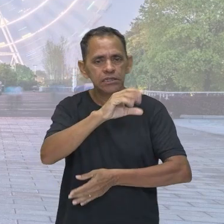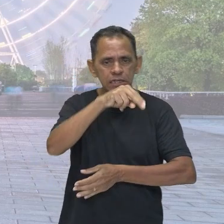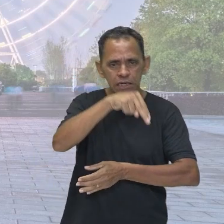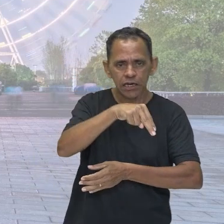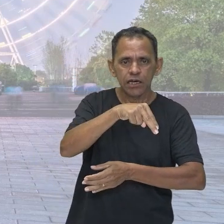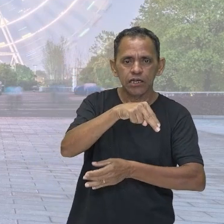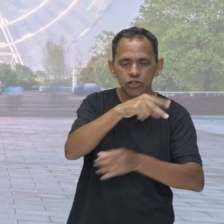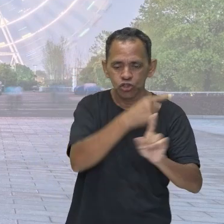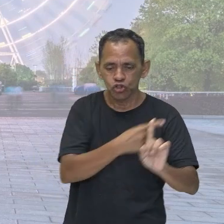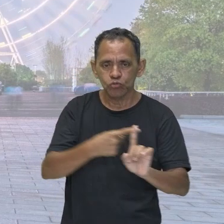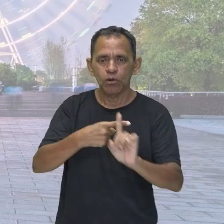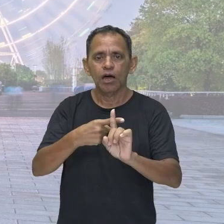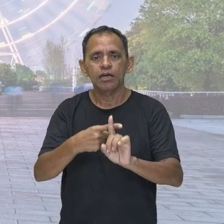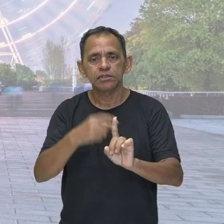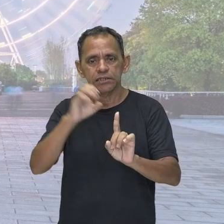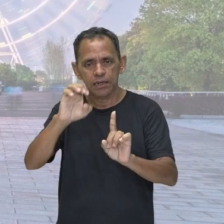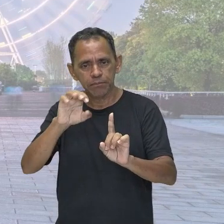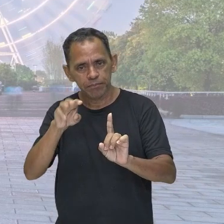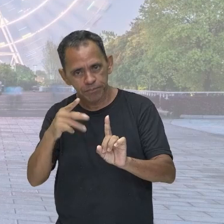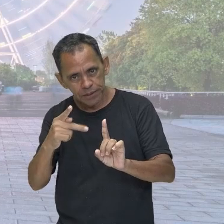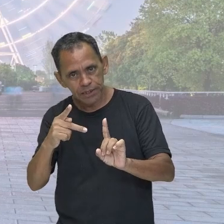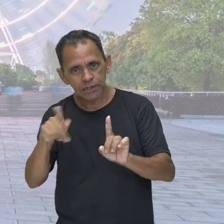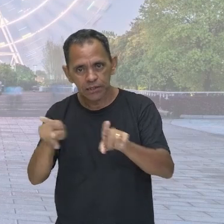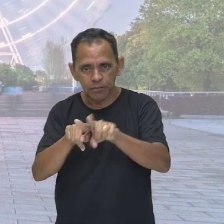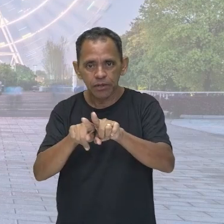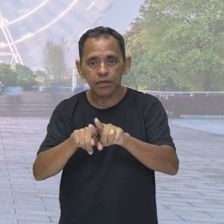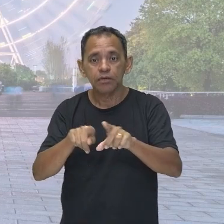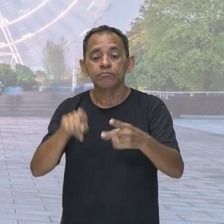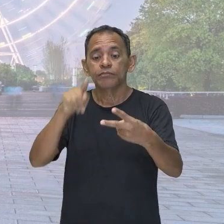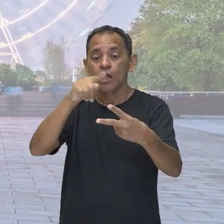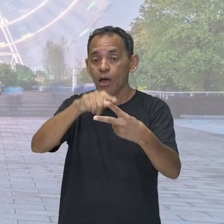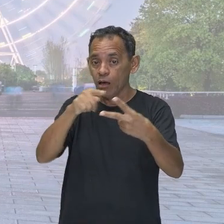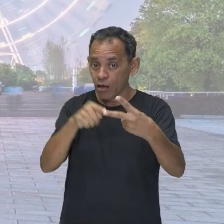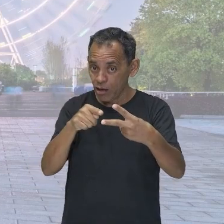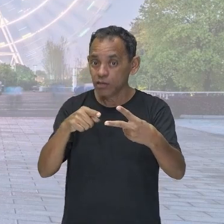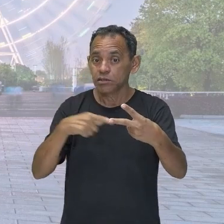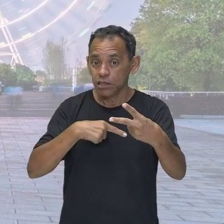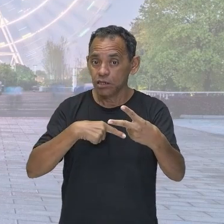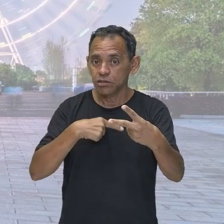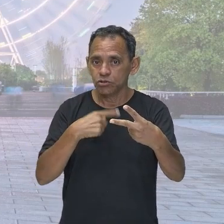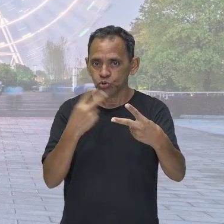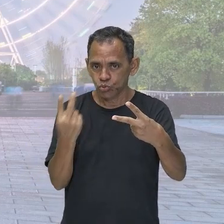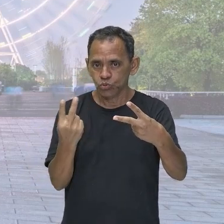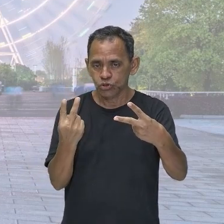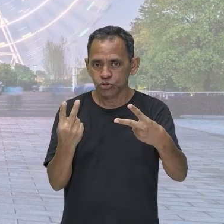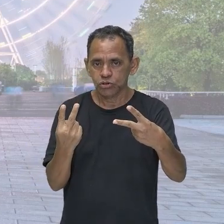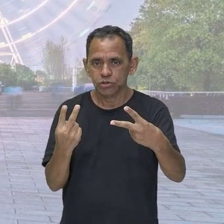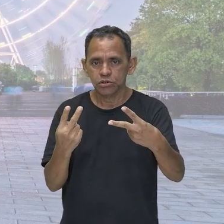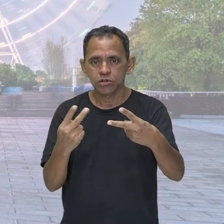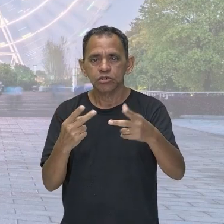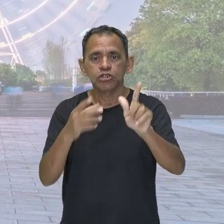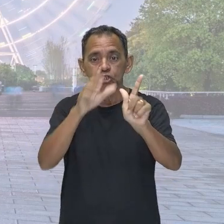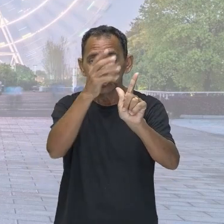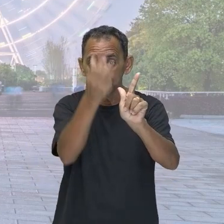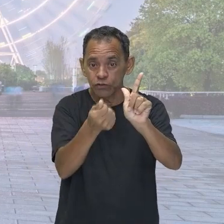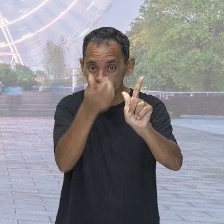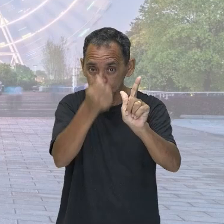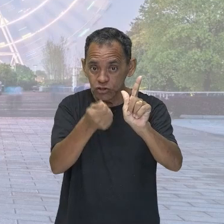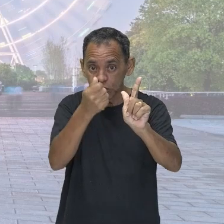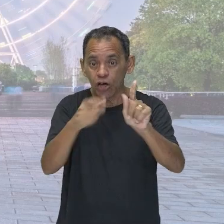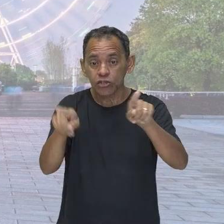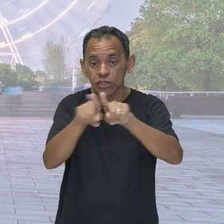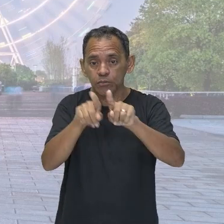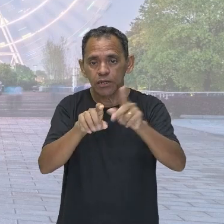potencial. E não se esqueça, nós temos duas energias potenciais, a gravitacional e a... e a o quê? E a o quê? Grita pra mim.